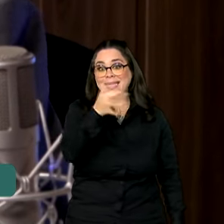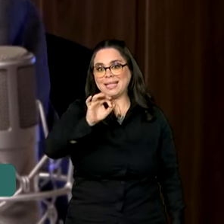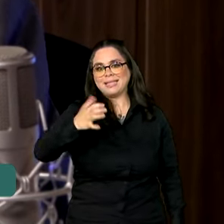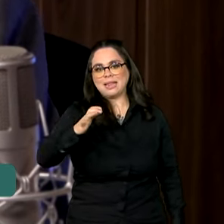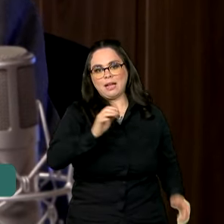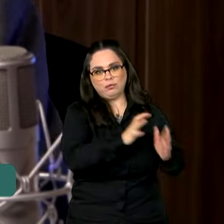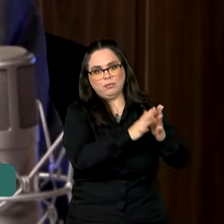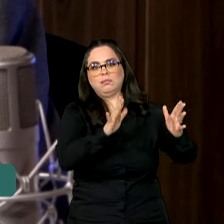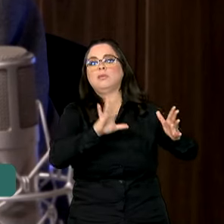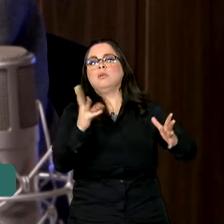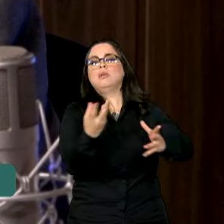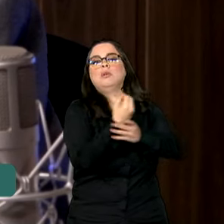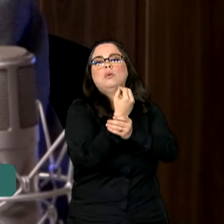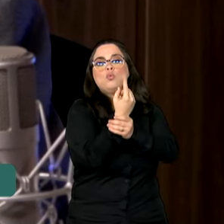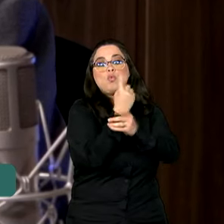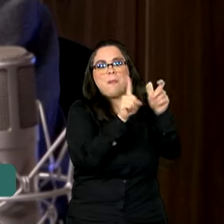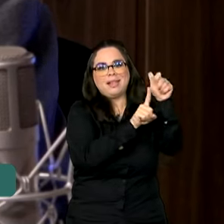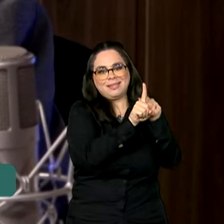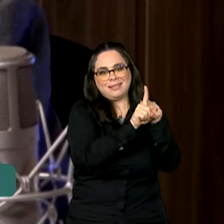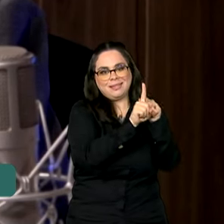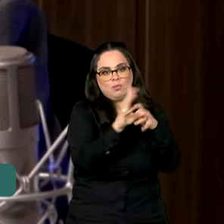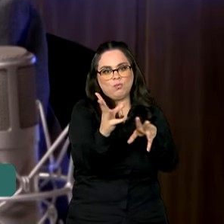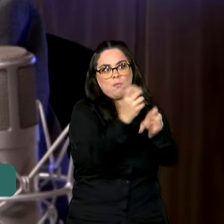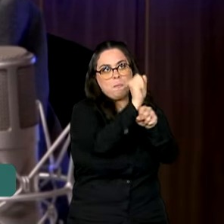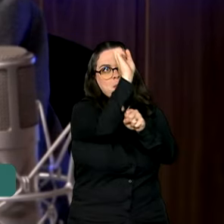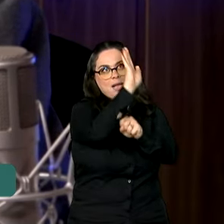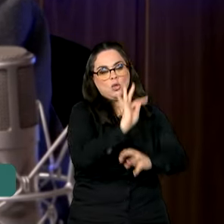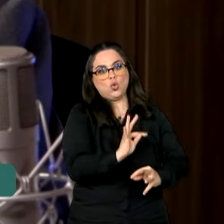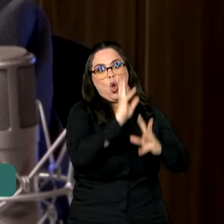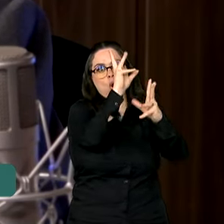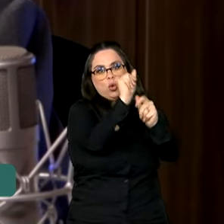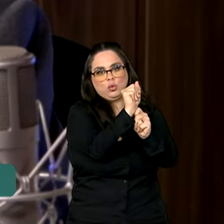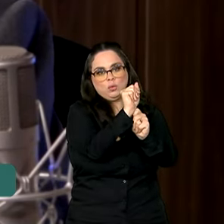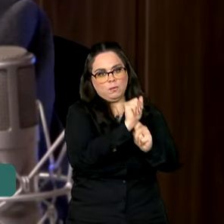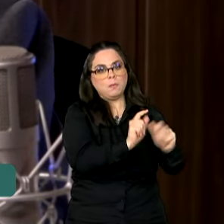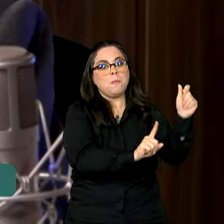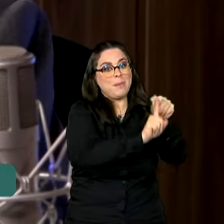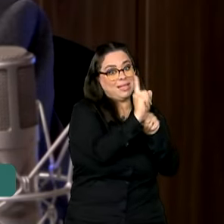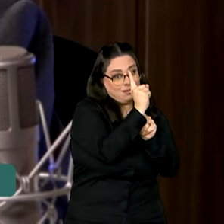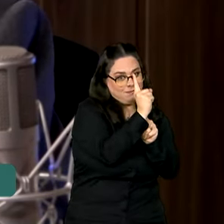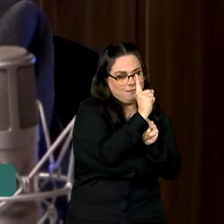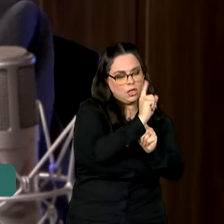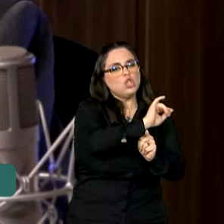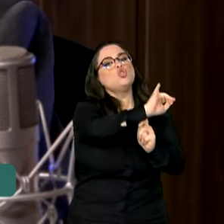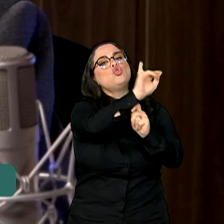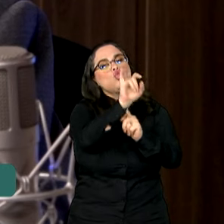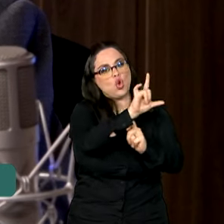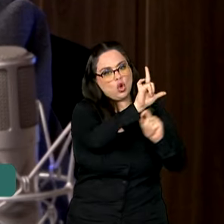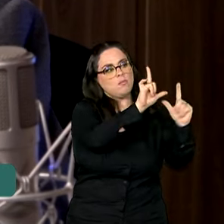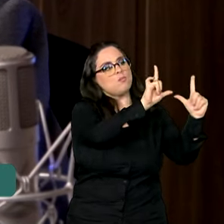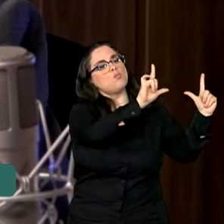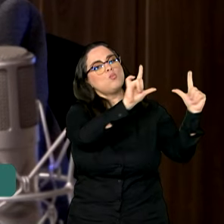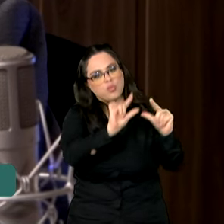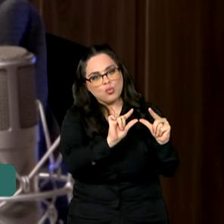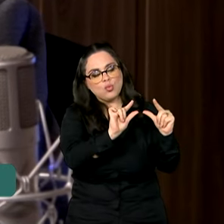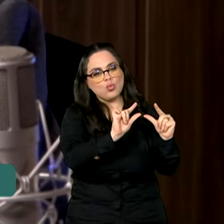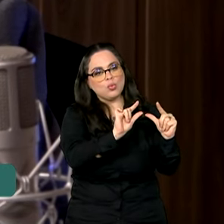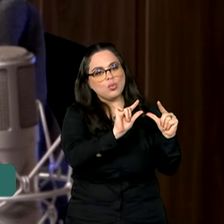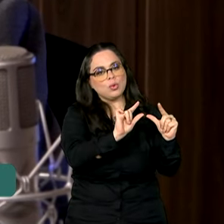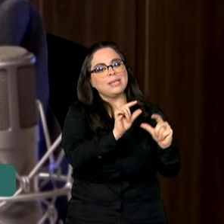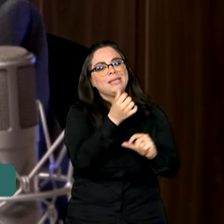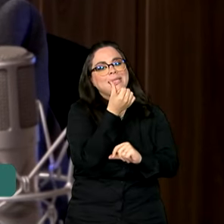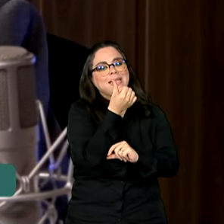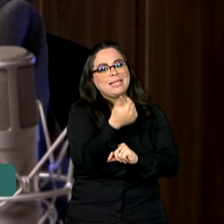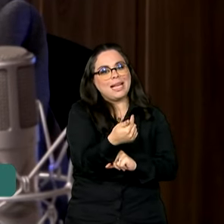centavos de benefícios totais no Brasil inteiro. Em julho, caiu de 68 para 67